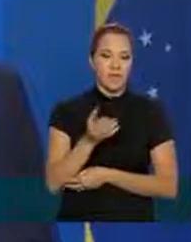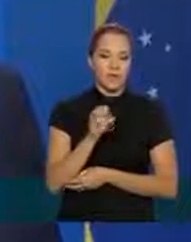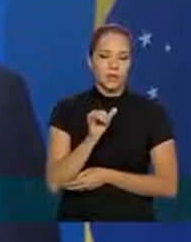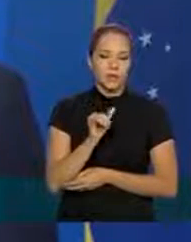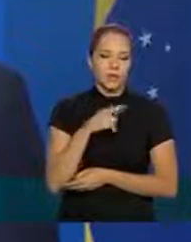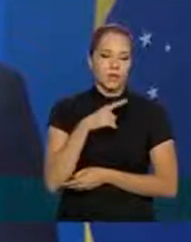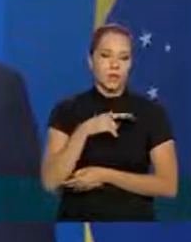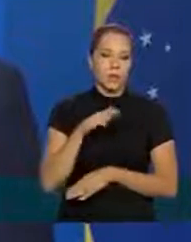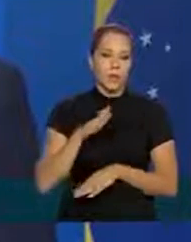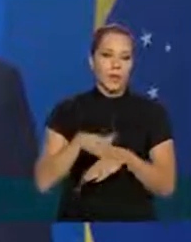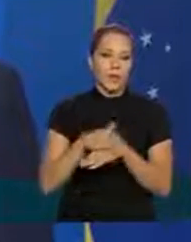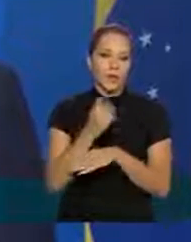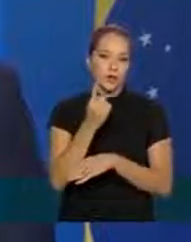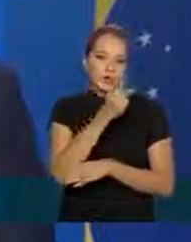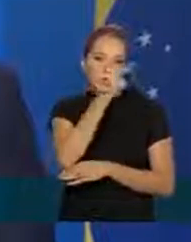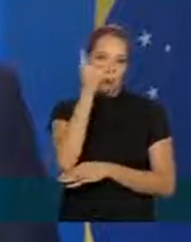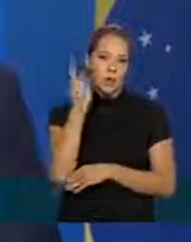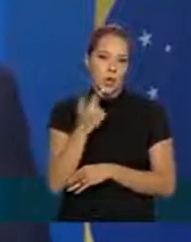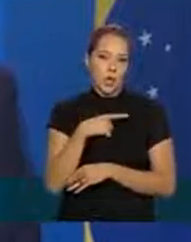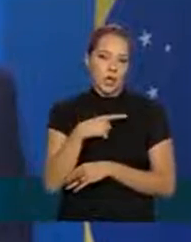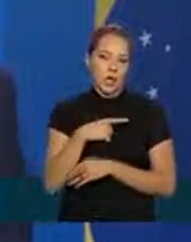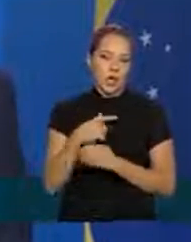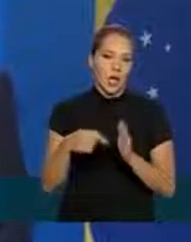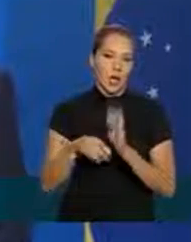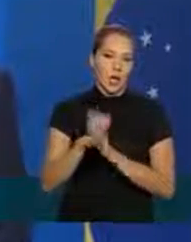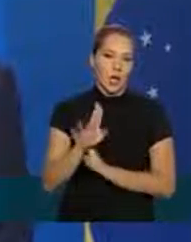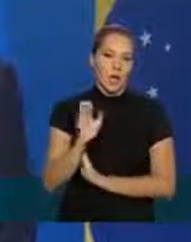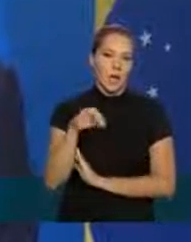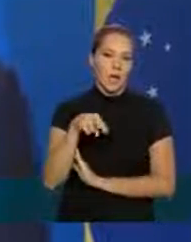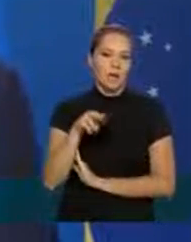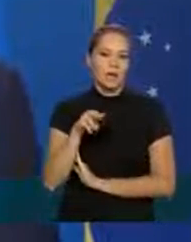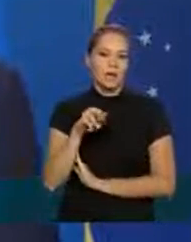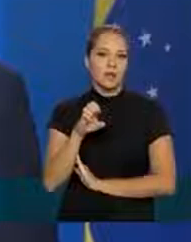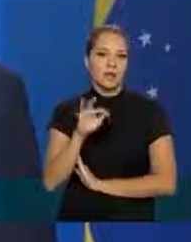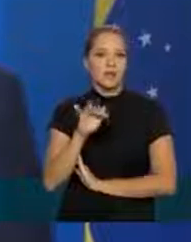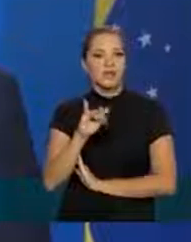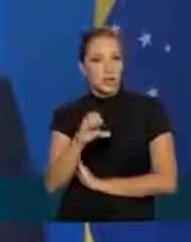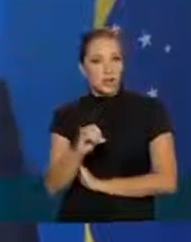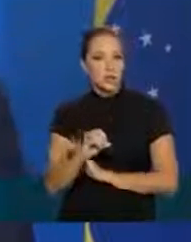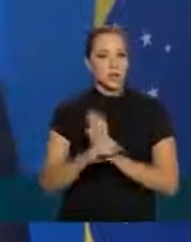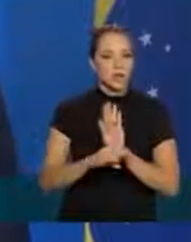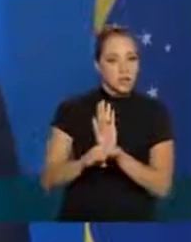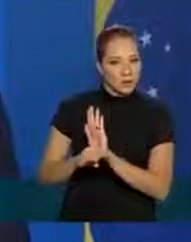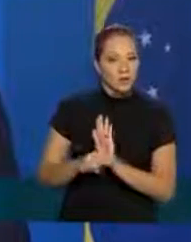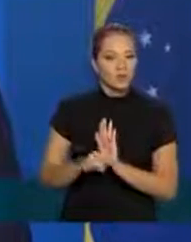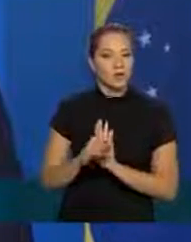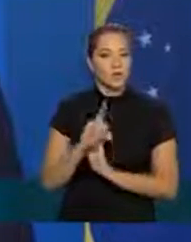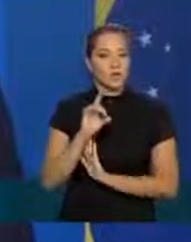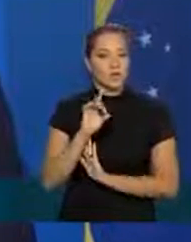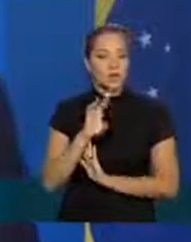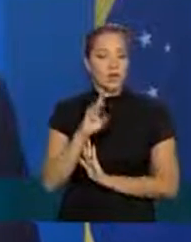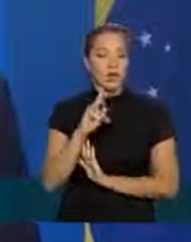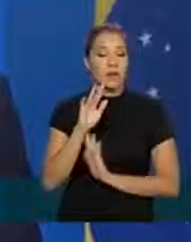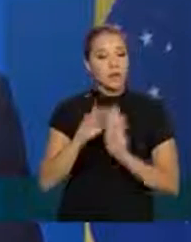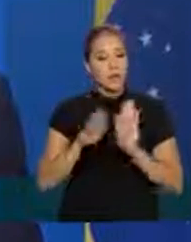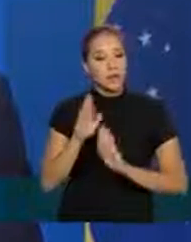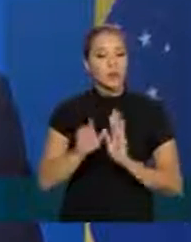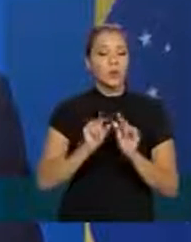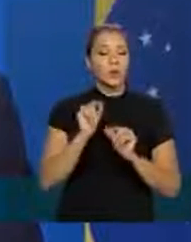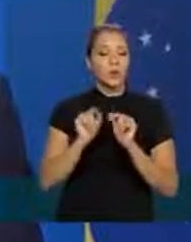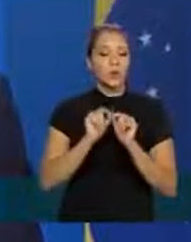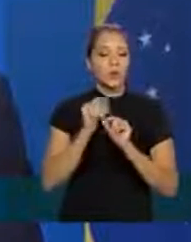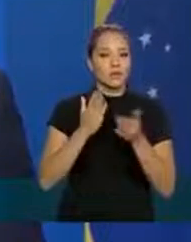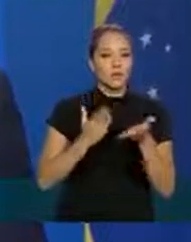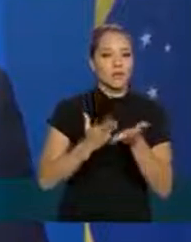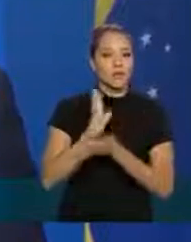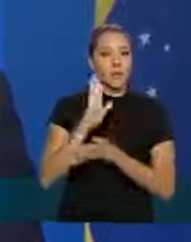mais de um beneficiário é exatamente isso que nós estamos discutindo agora mas de novo é a partir do que foi aprovado na Câmara